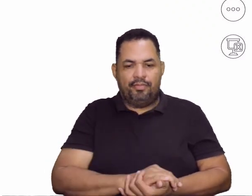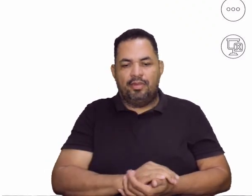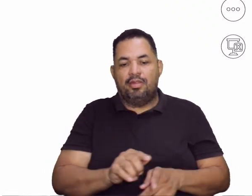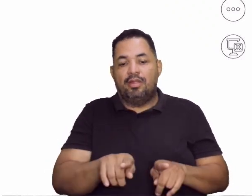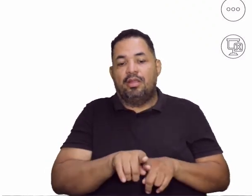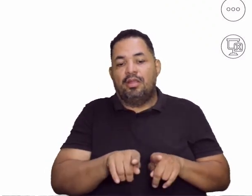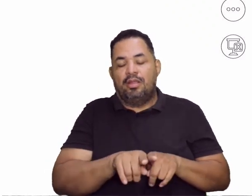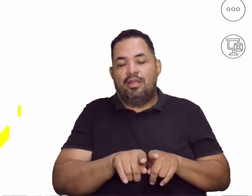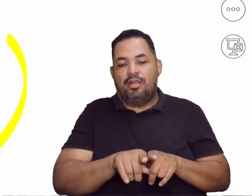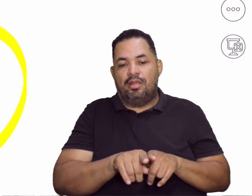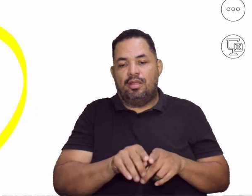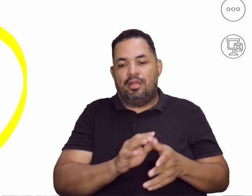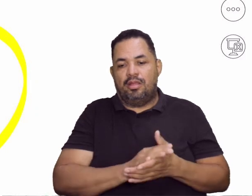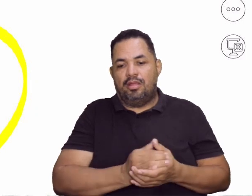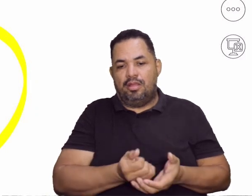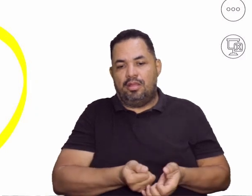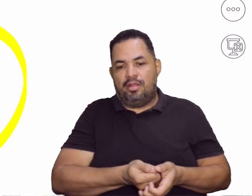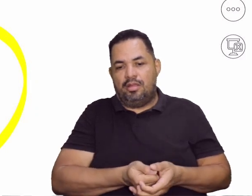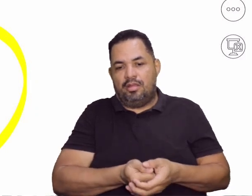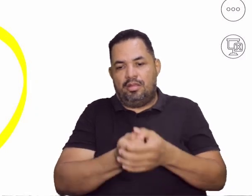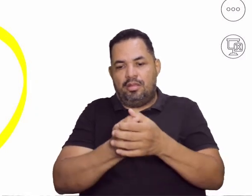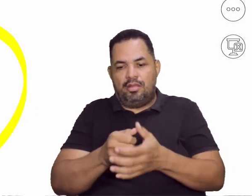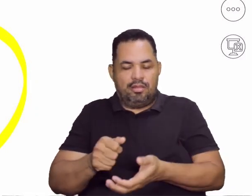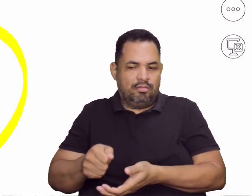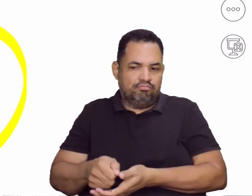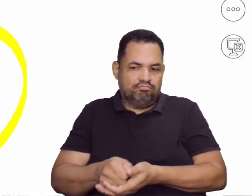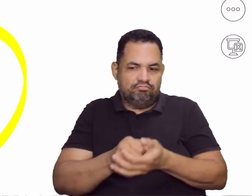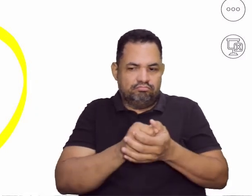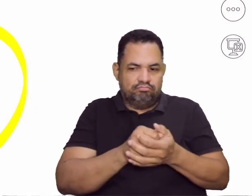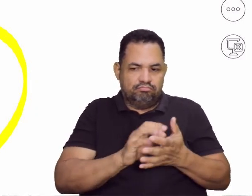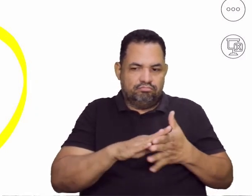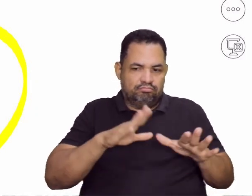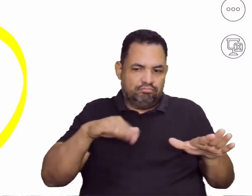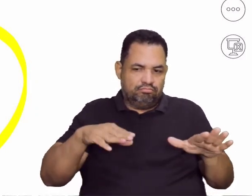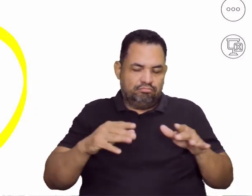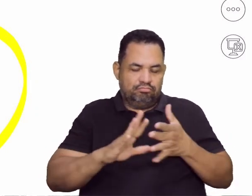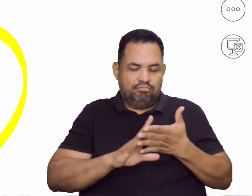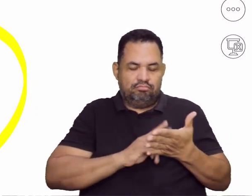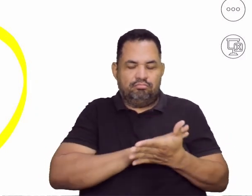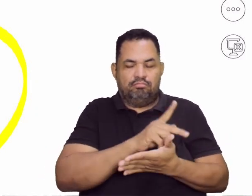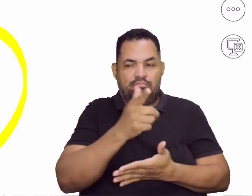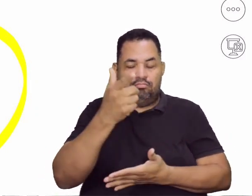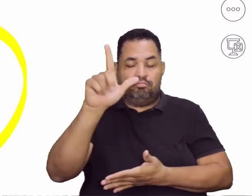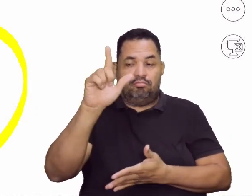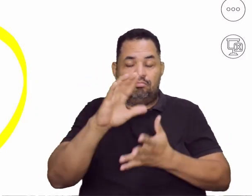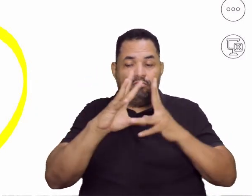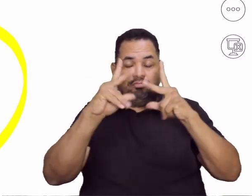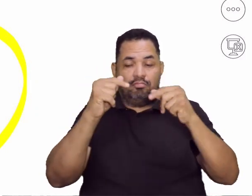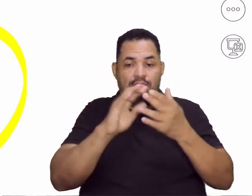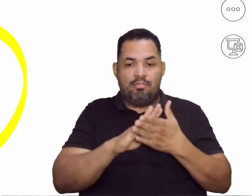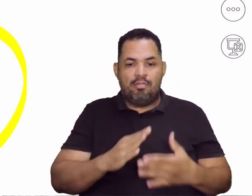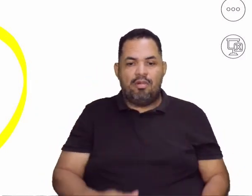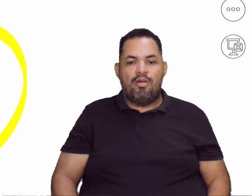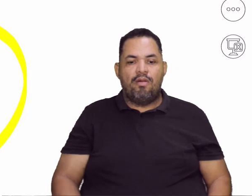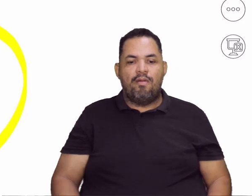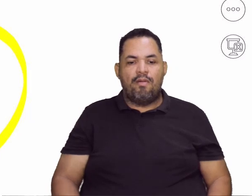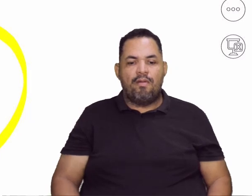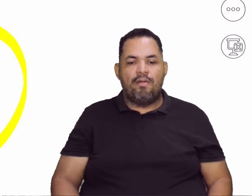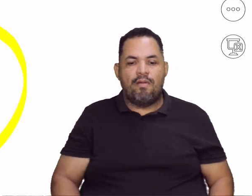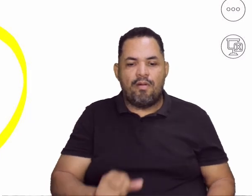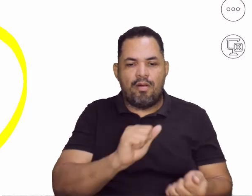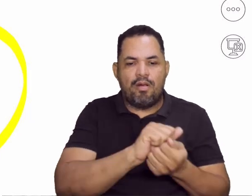Eu posso trabalhar o vôlei de praia, mais adaptado, entre tantos outros. Tudo isso, gente, é